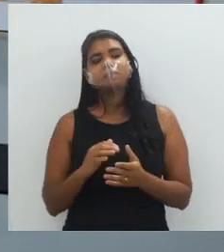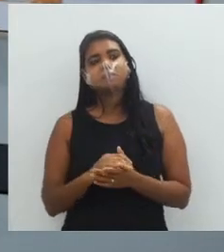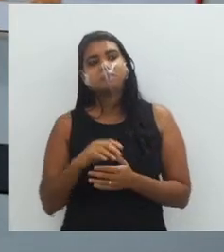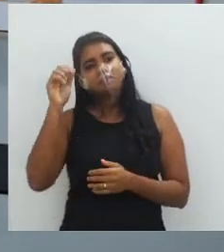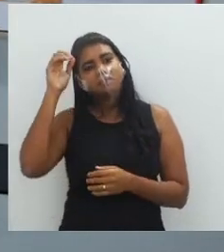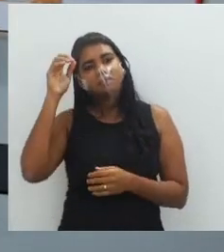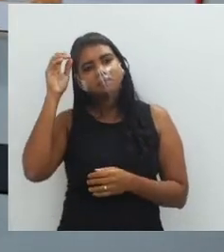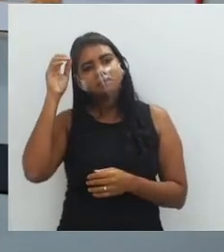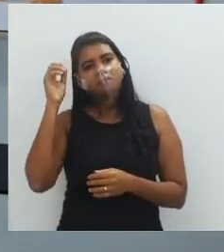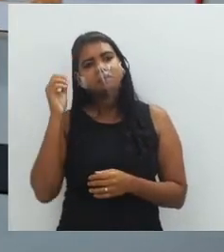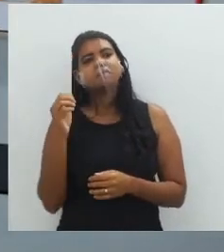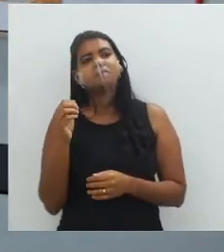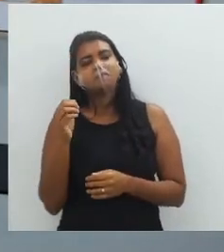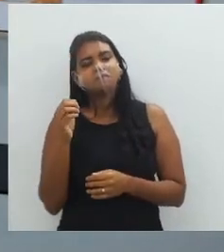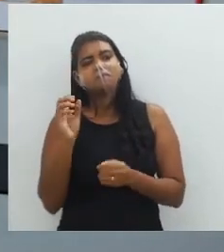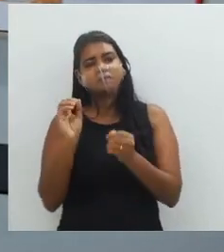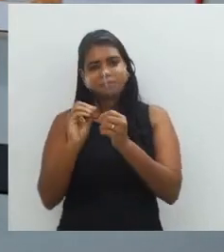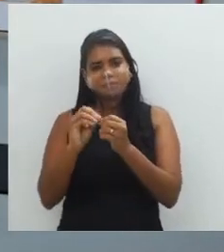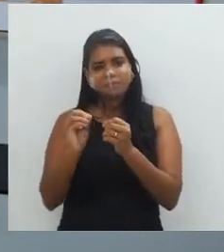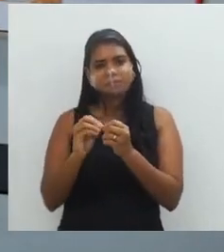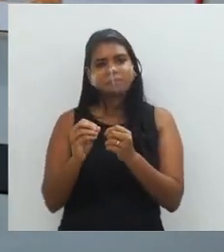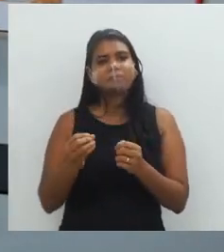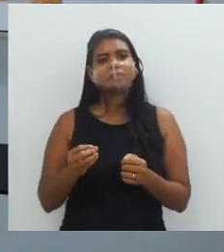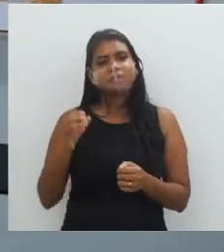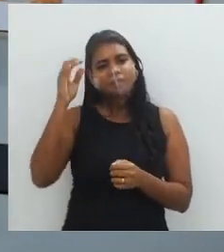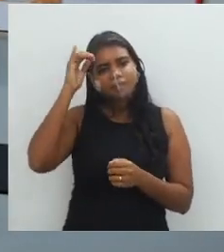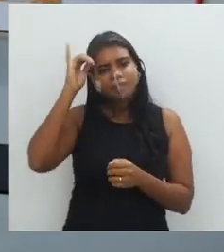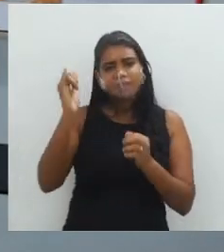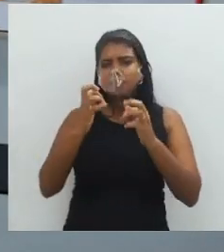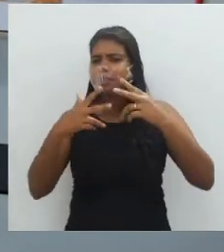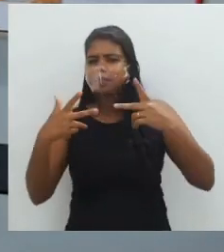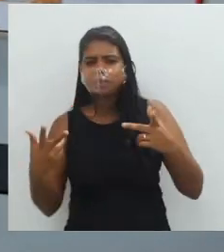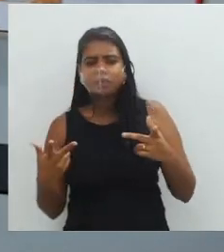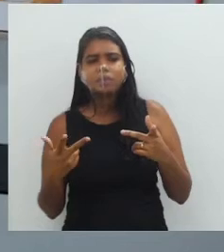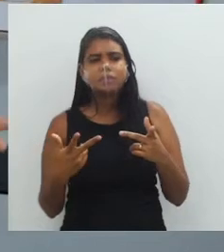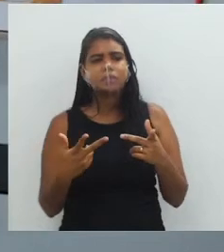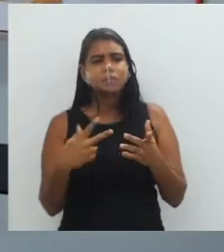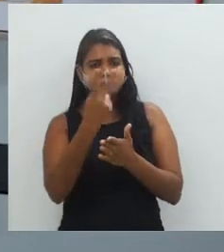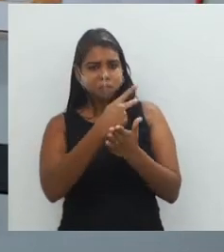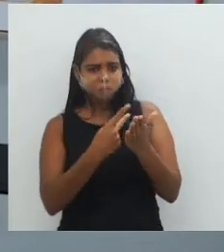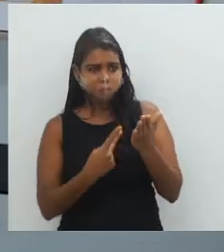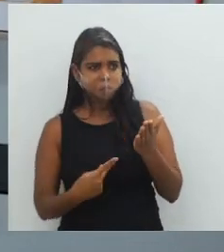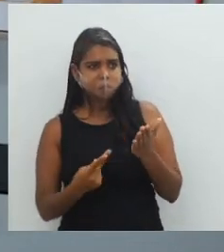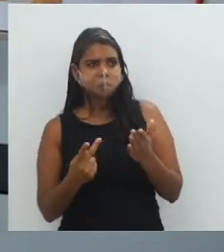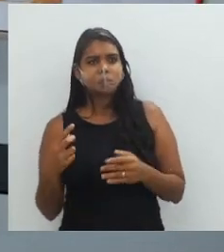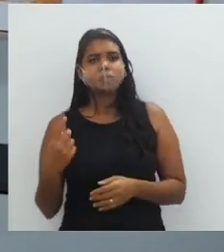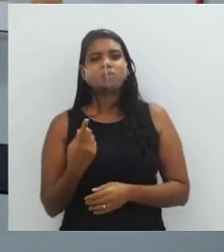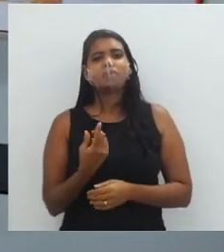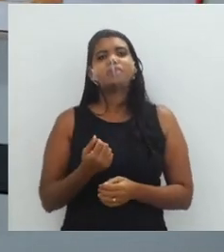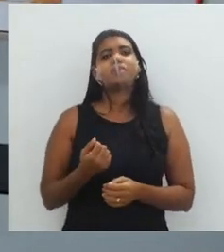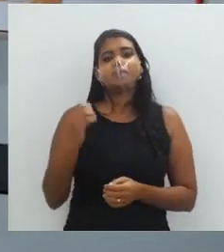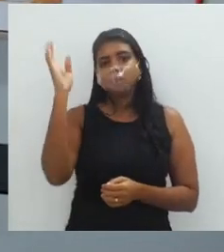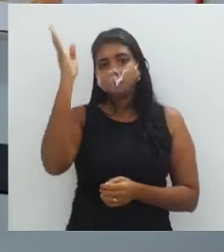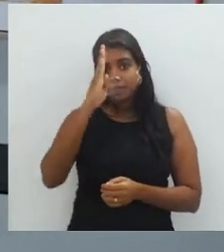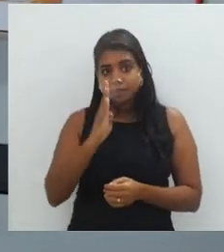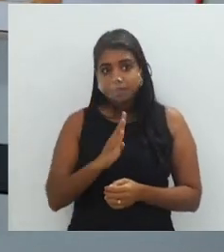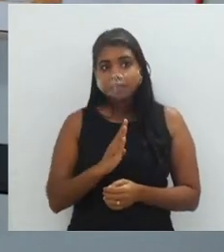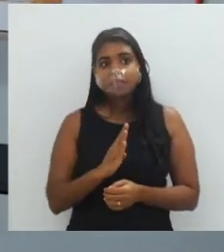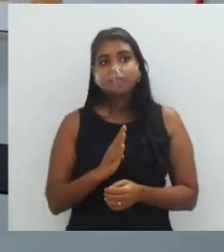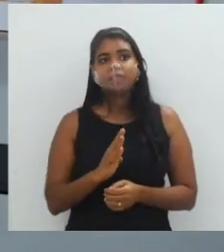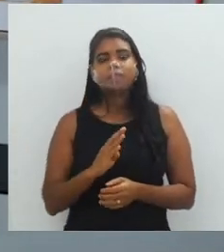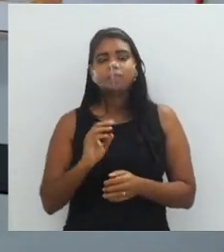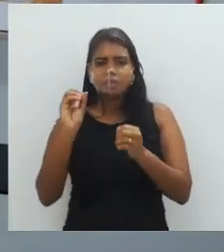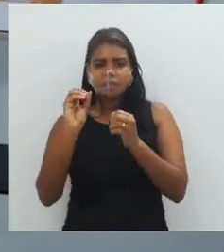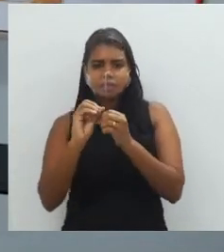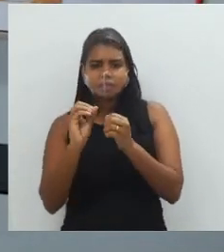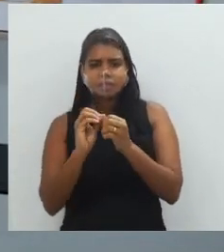a pena a gente conhecer, porque esses são nossos compatriotas, né, são artistas brasileiros, e aí,